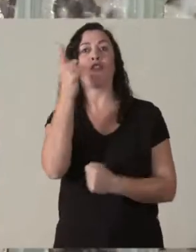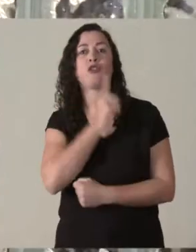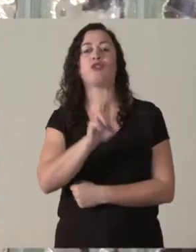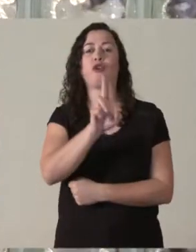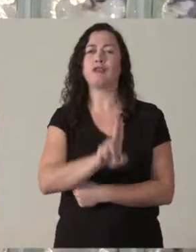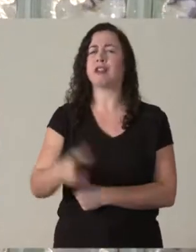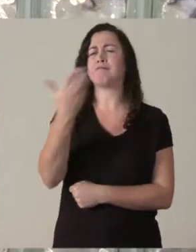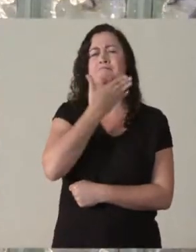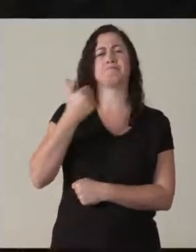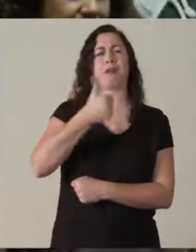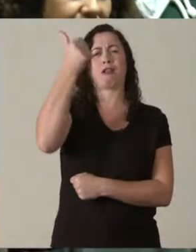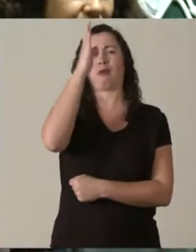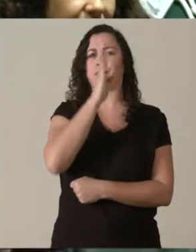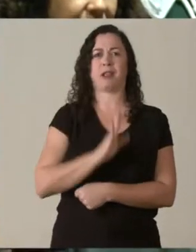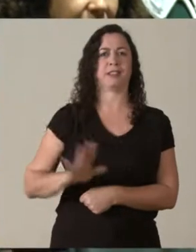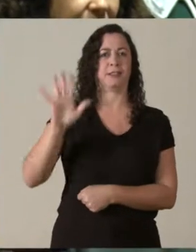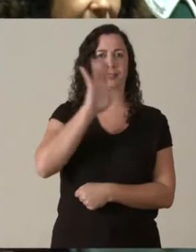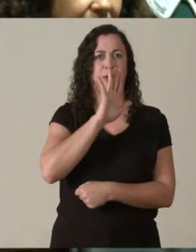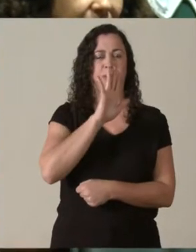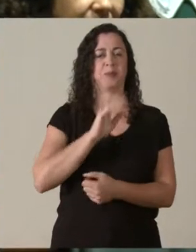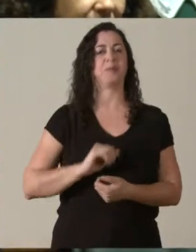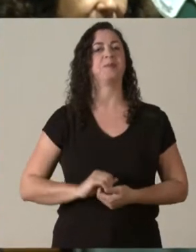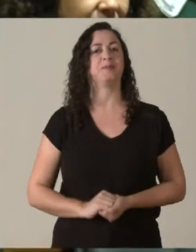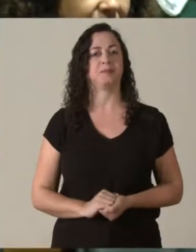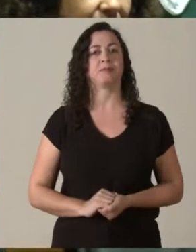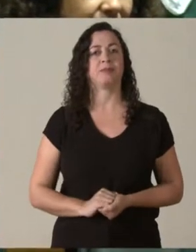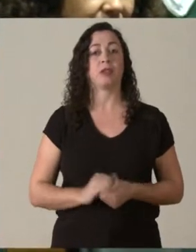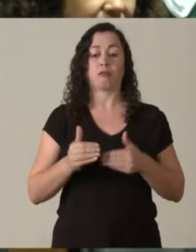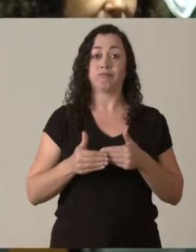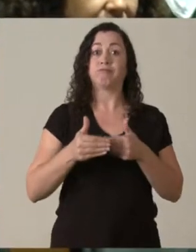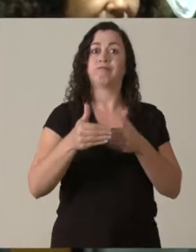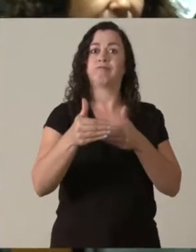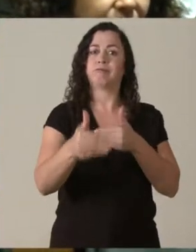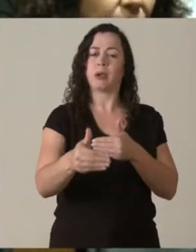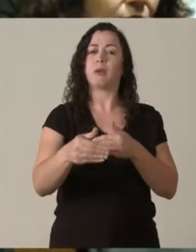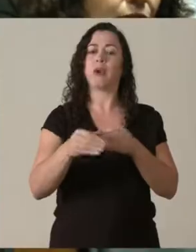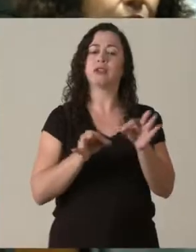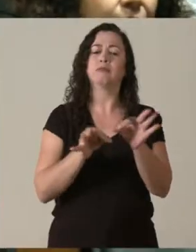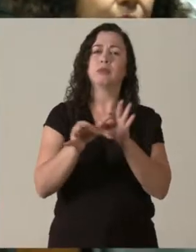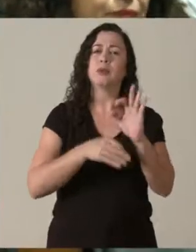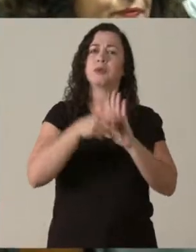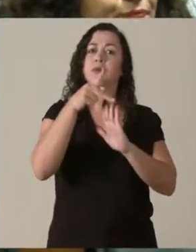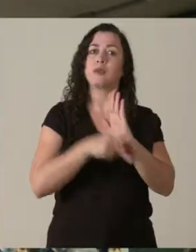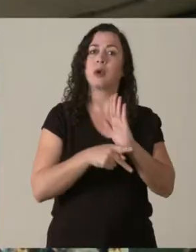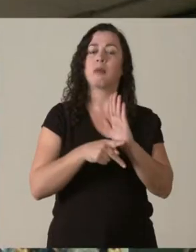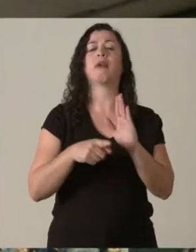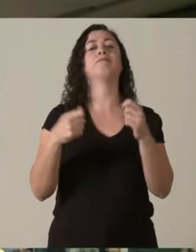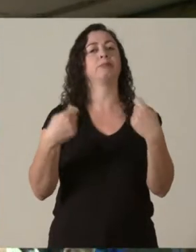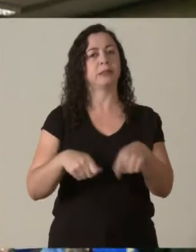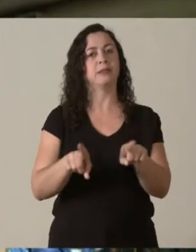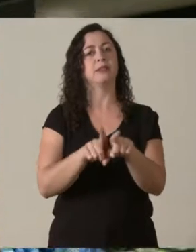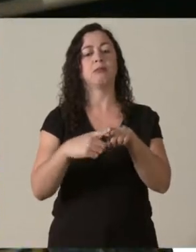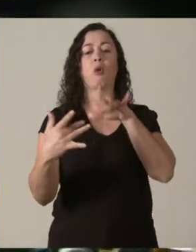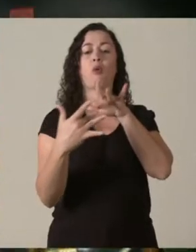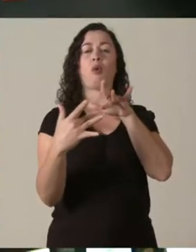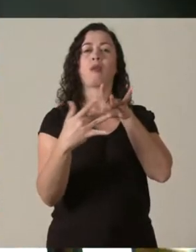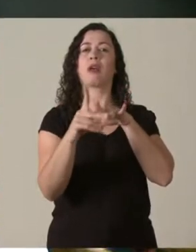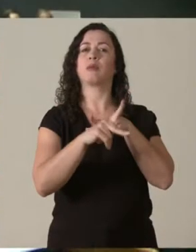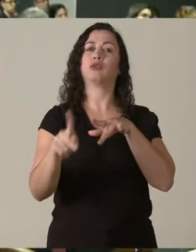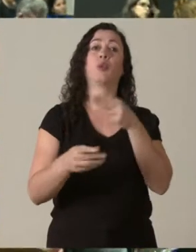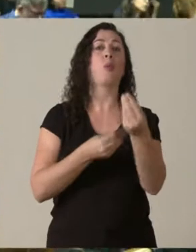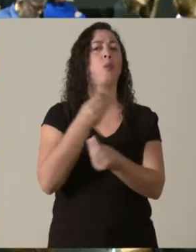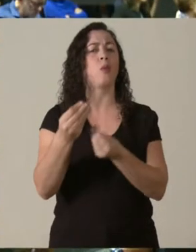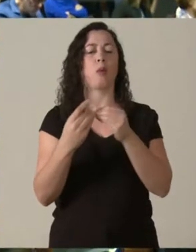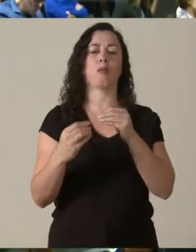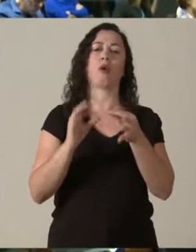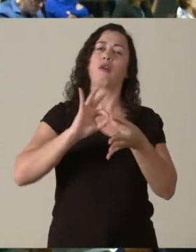universidade do país. A expansão do programa também envolve um contato maior com professores por meio de oficinas e